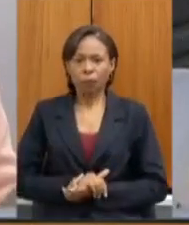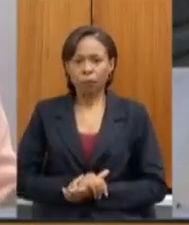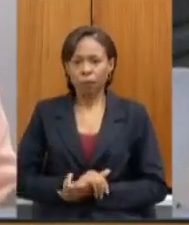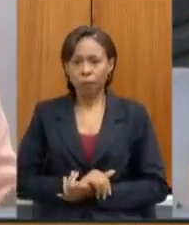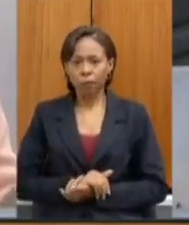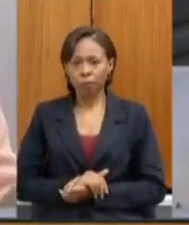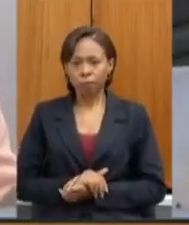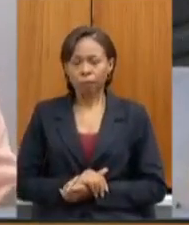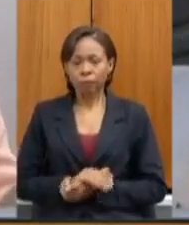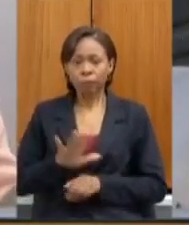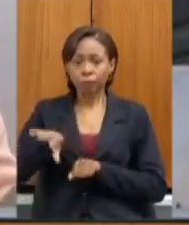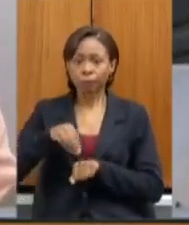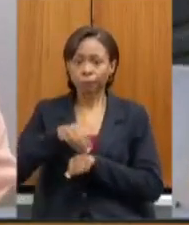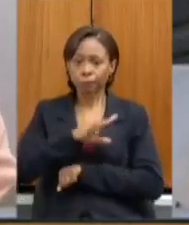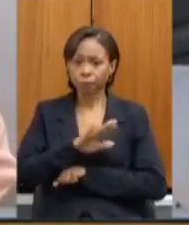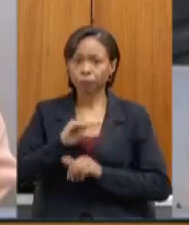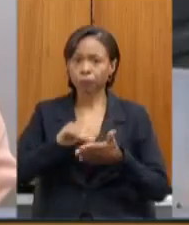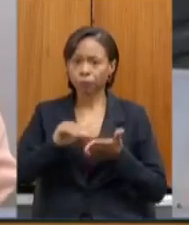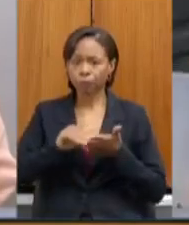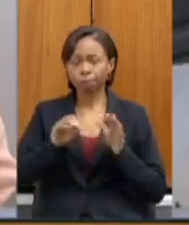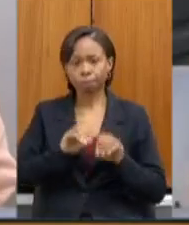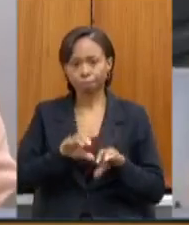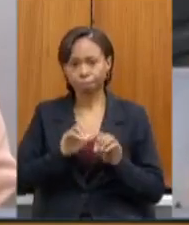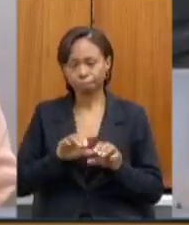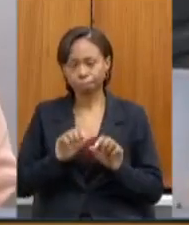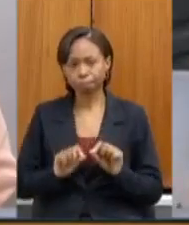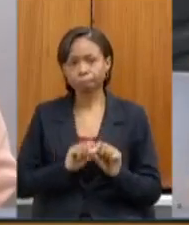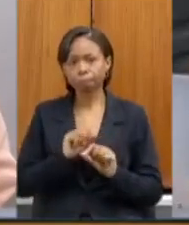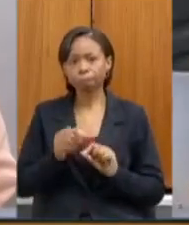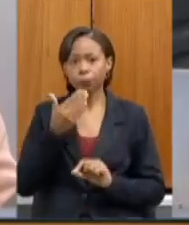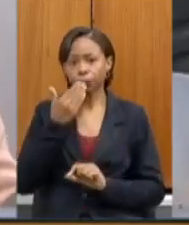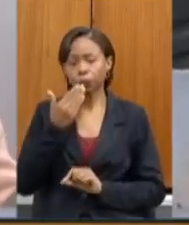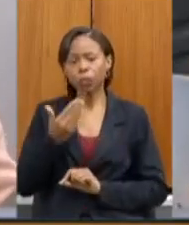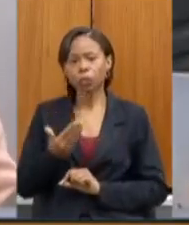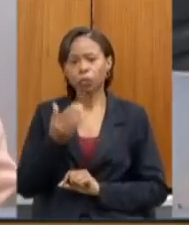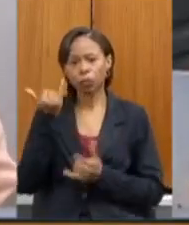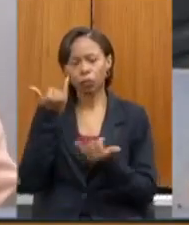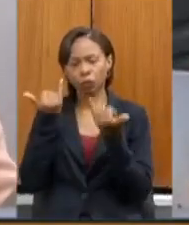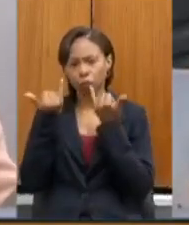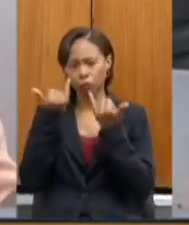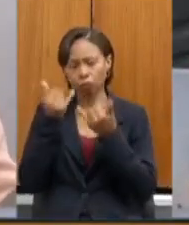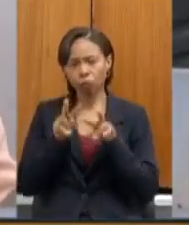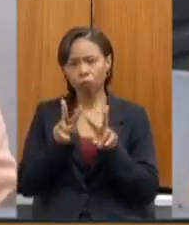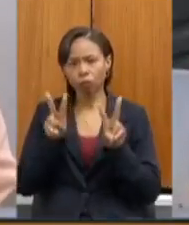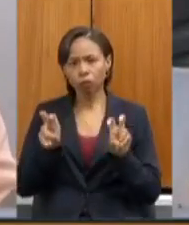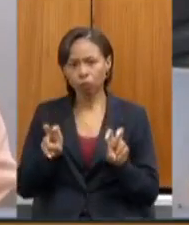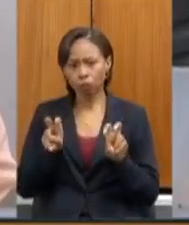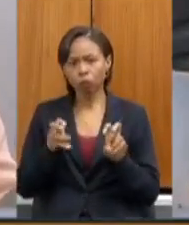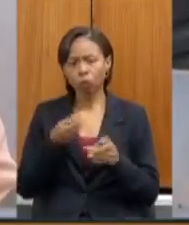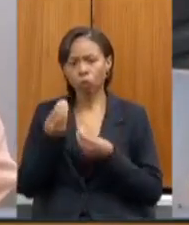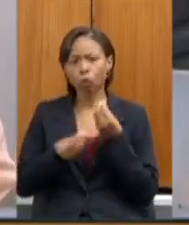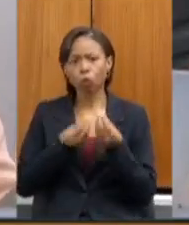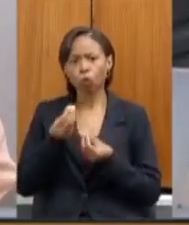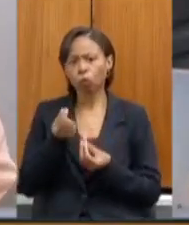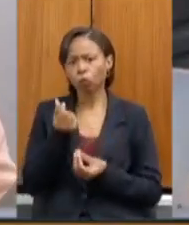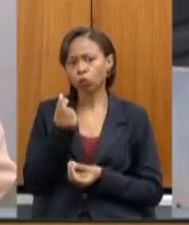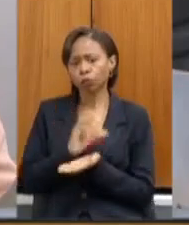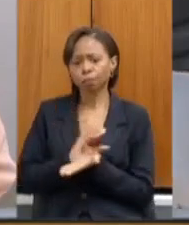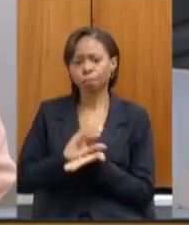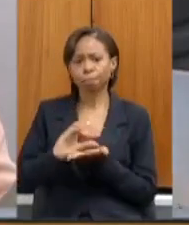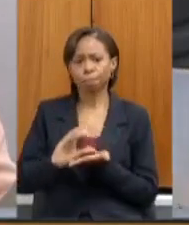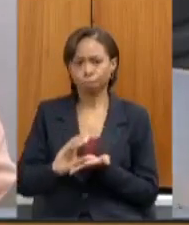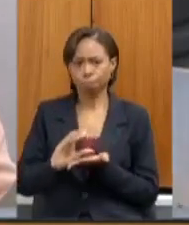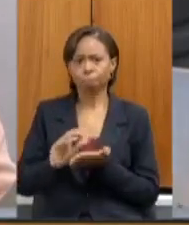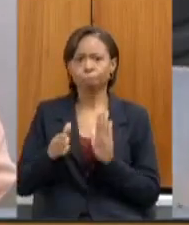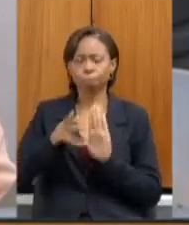que seja encaminhado à Secretaria de Estado da Educação pedido de informações sobre como foram investidos os recursos